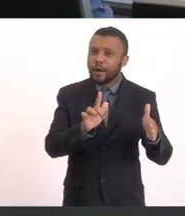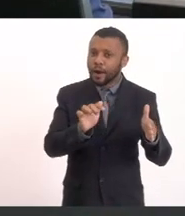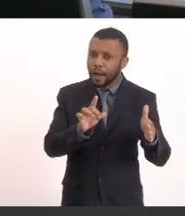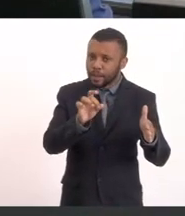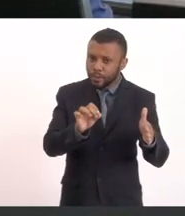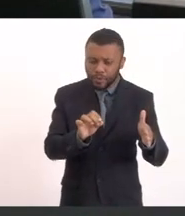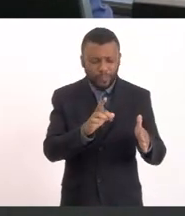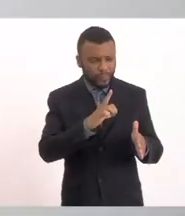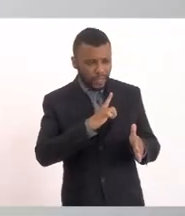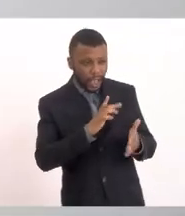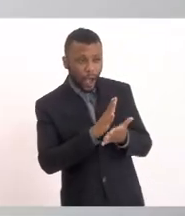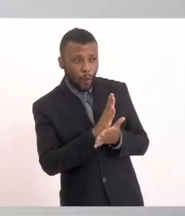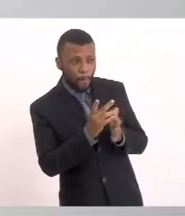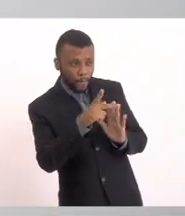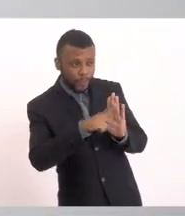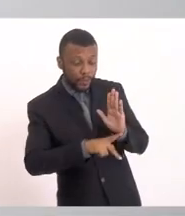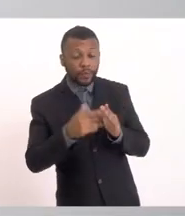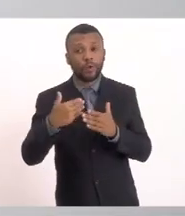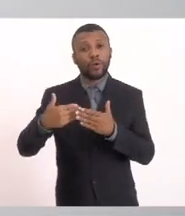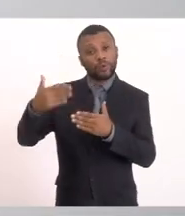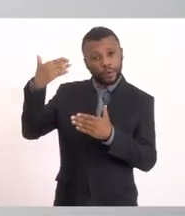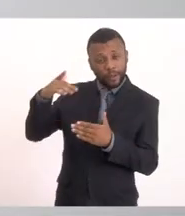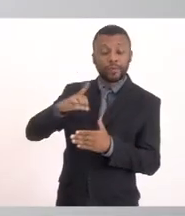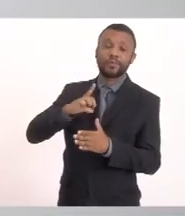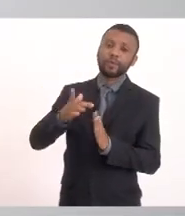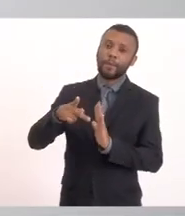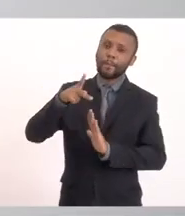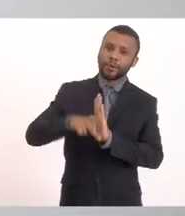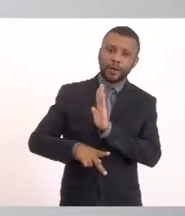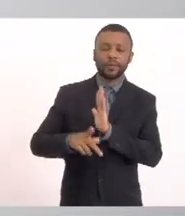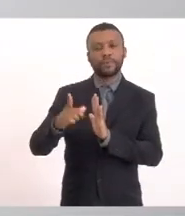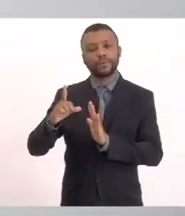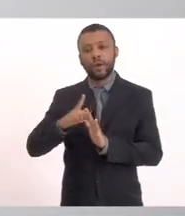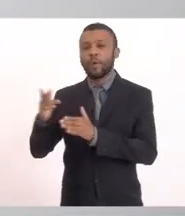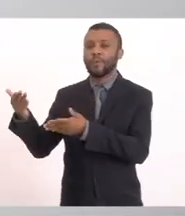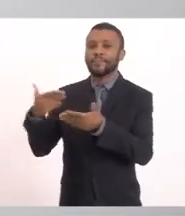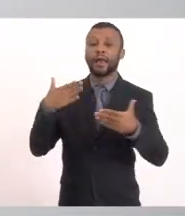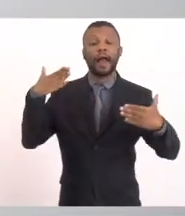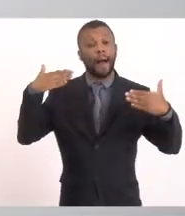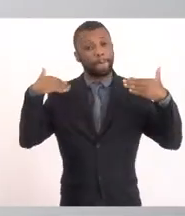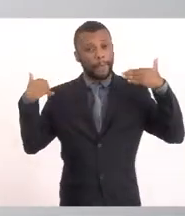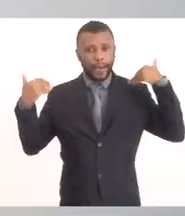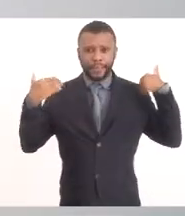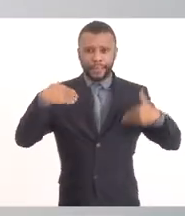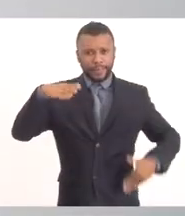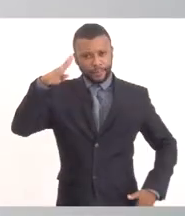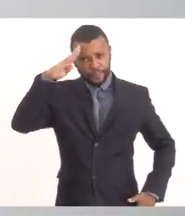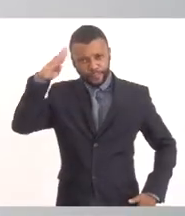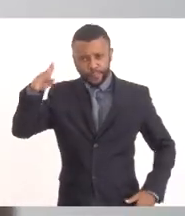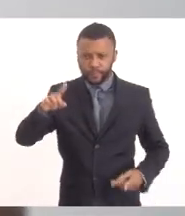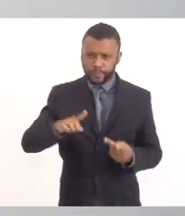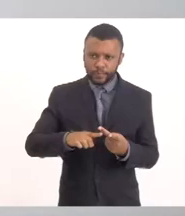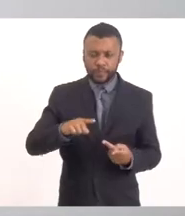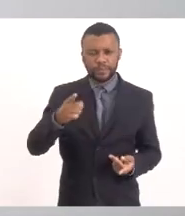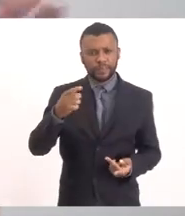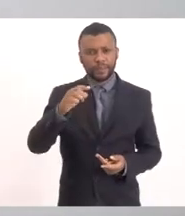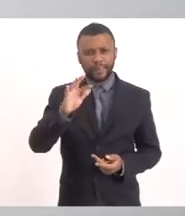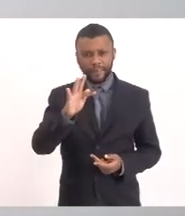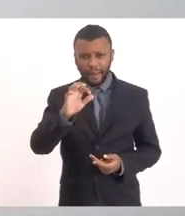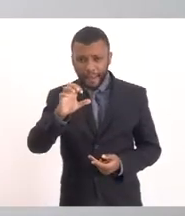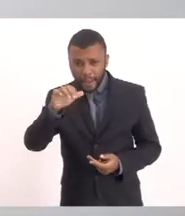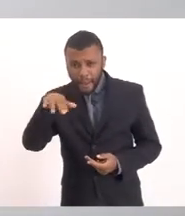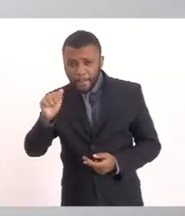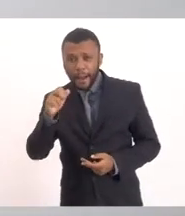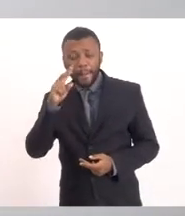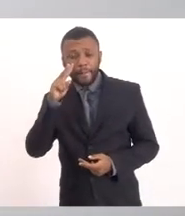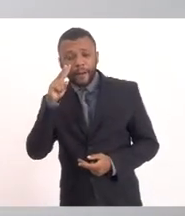projeto No passado teve Teve Eu levei Marinha Levei Na época Ela Serla Feema Para abrir